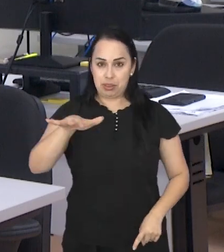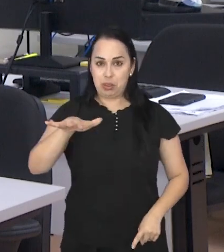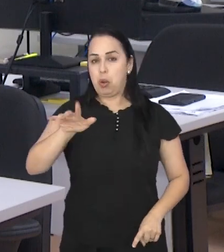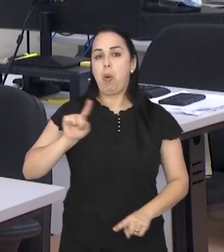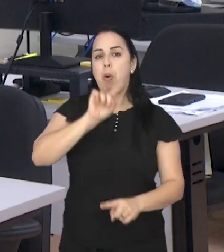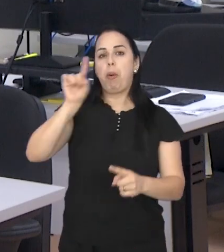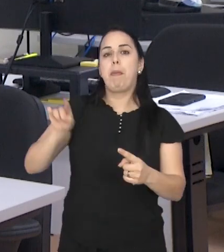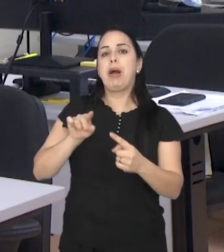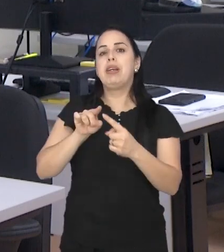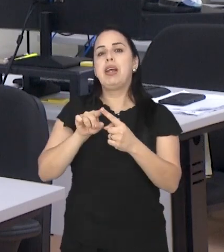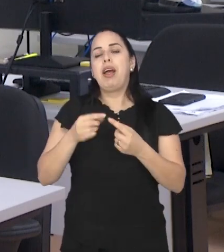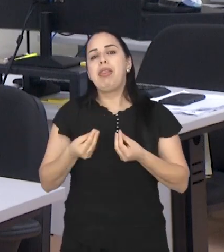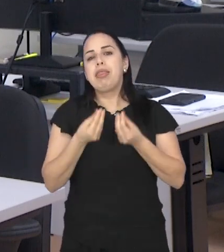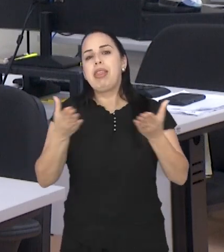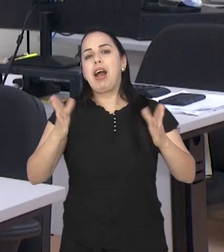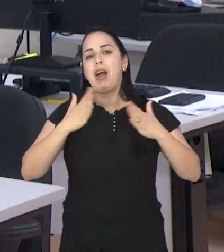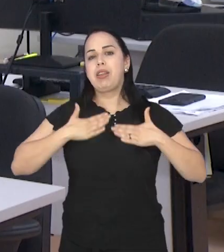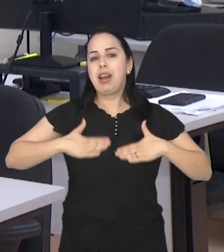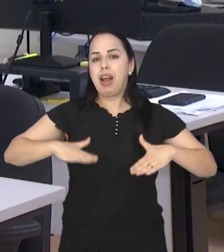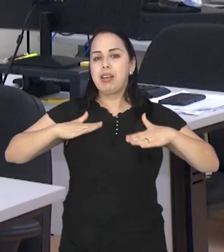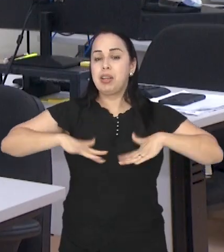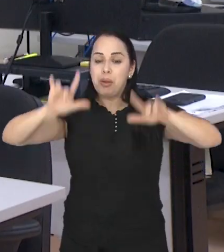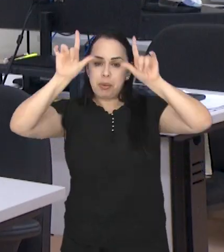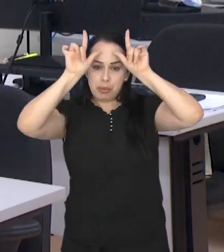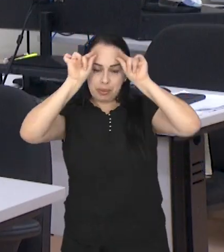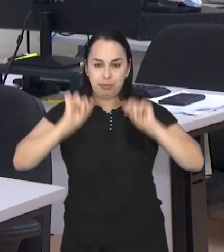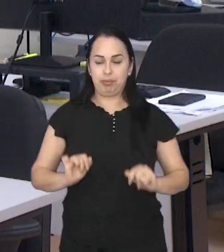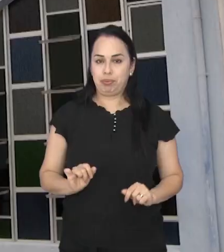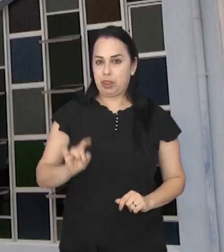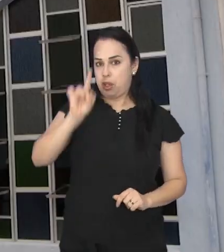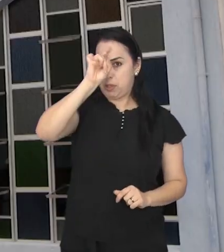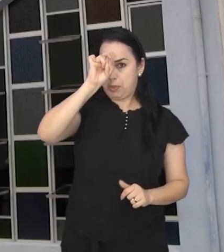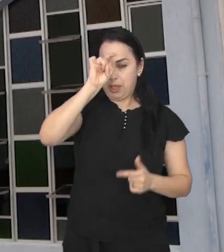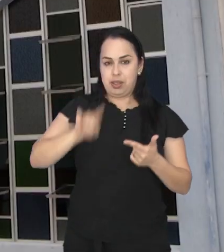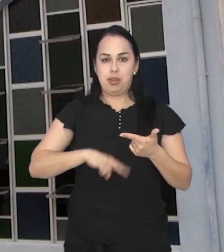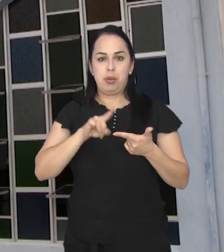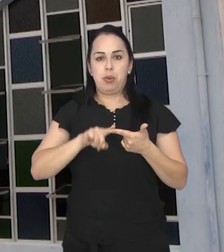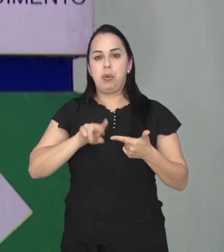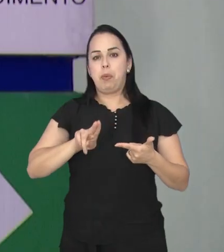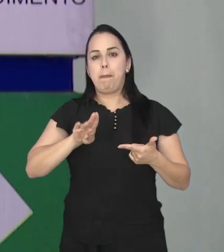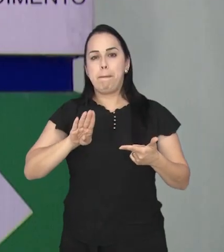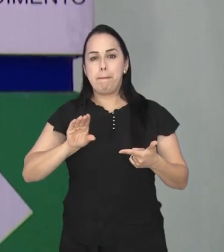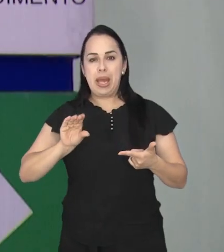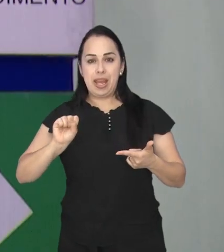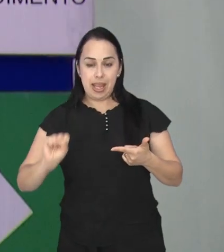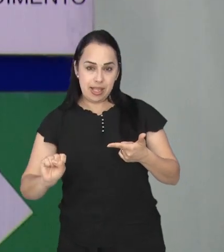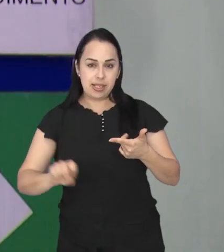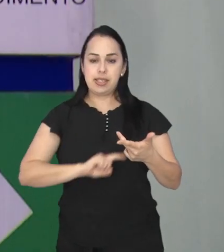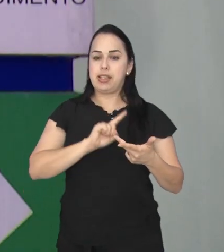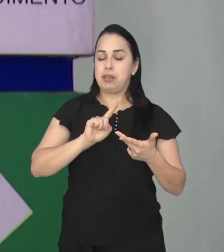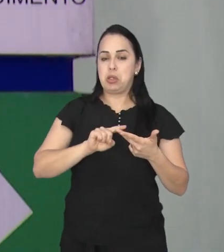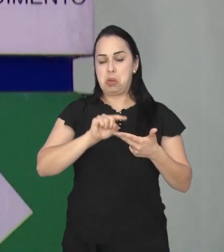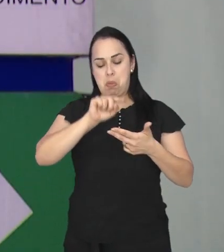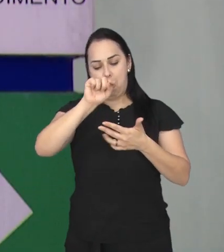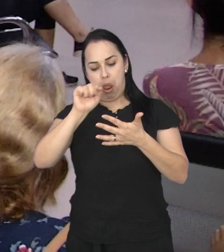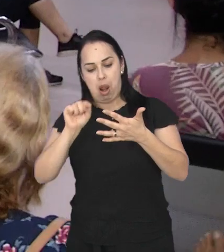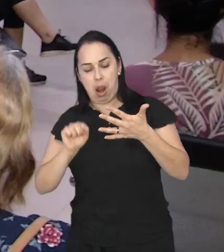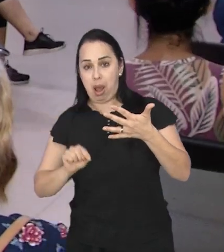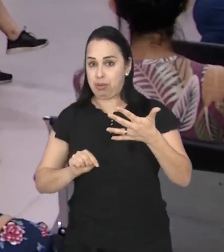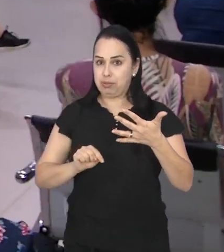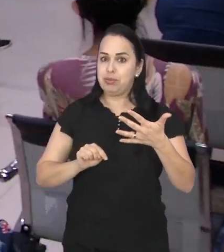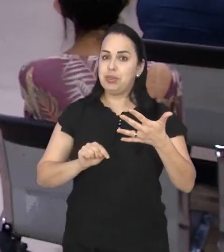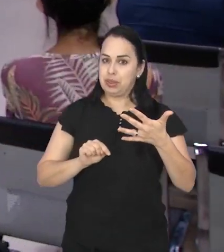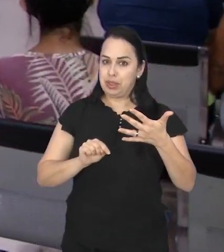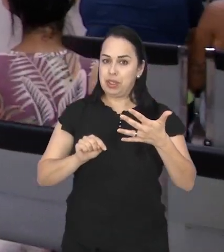município. O objetivo é dar mais tranquilidade à população. Hospitais, unidades de pronto atendimento